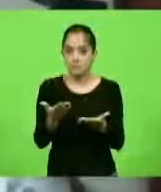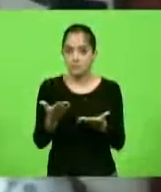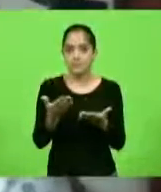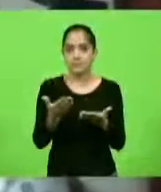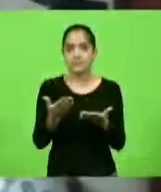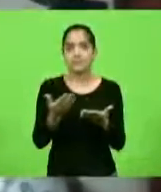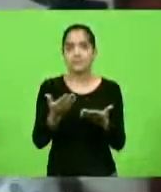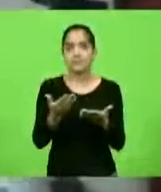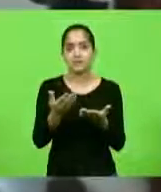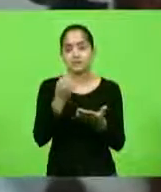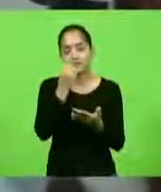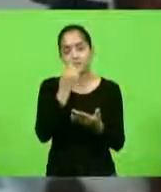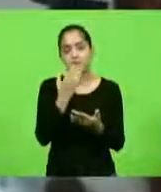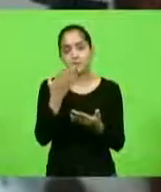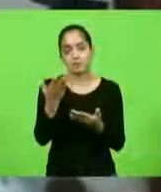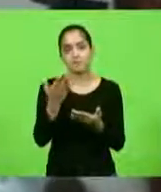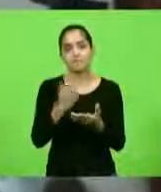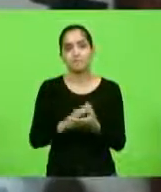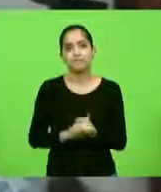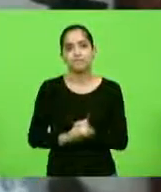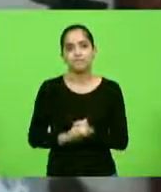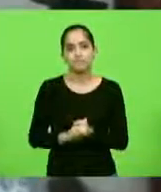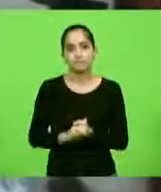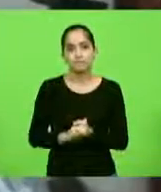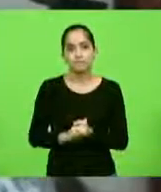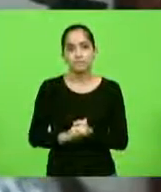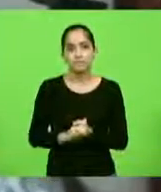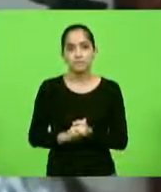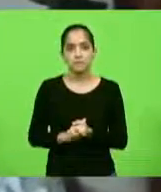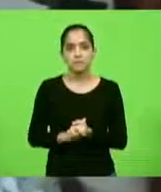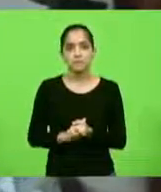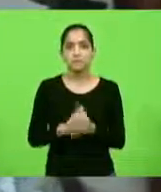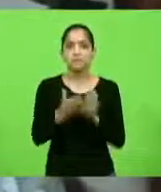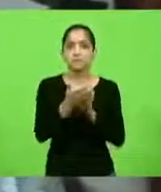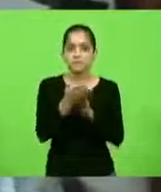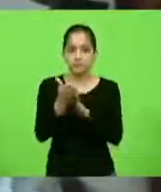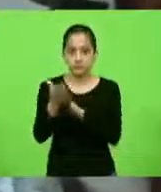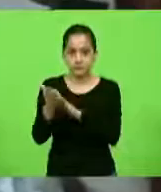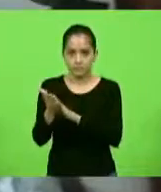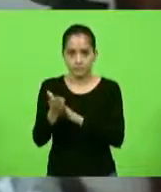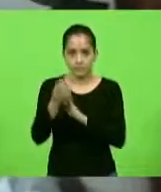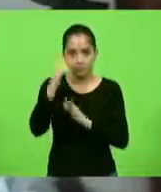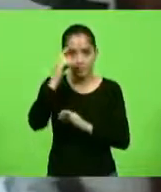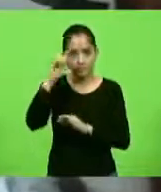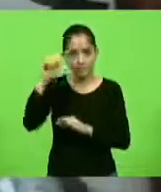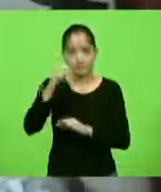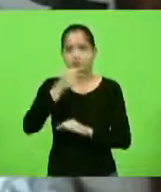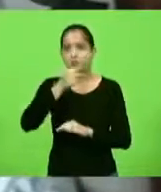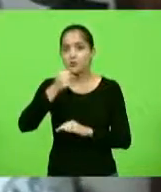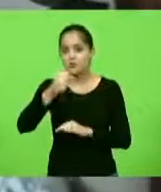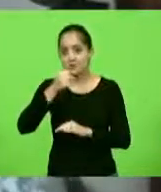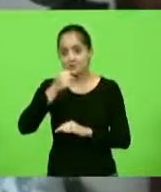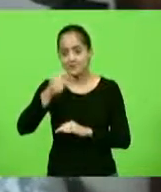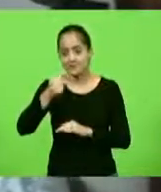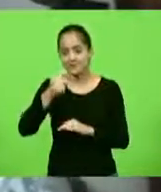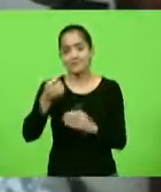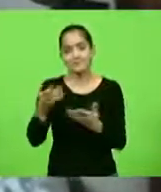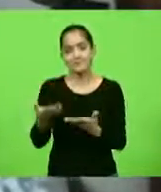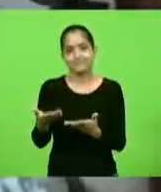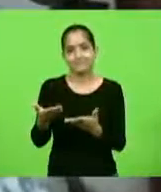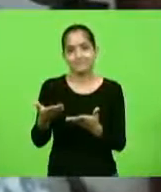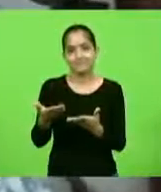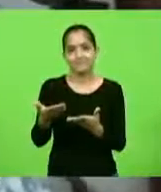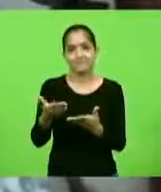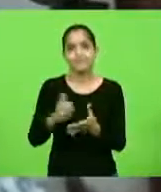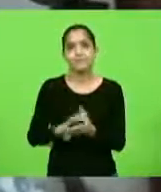foi bom te falar, quero aproveitar o teu gancho e parabenizar pelo Dia do Jornalista, certo? Quero